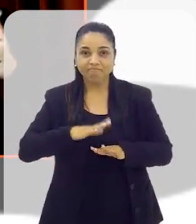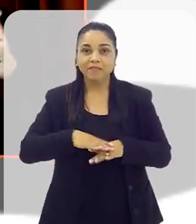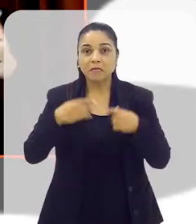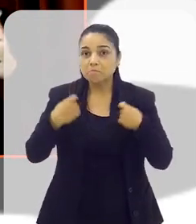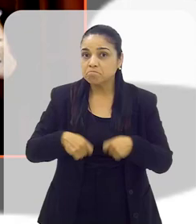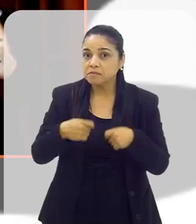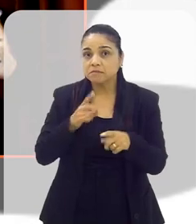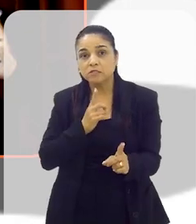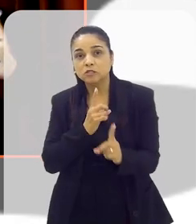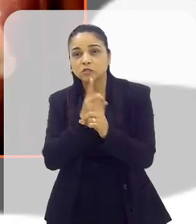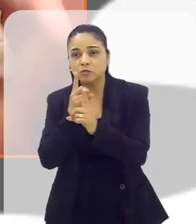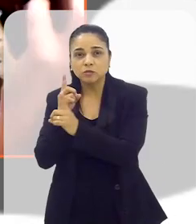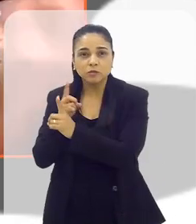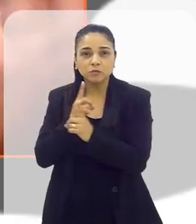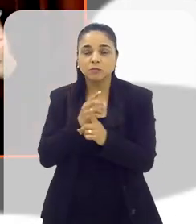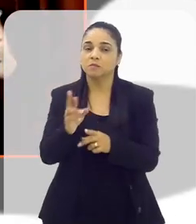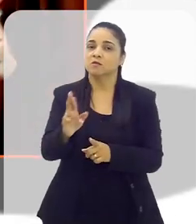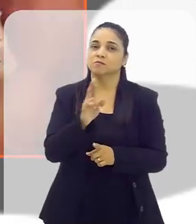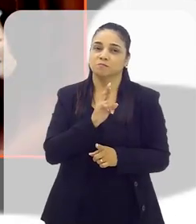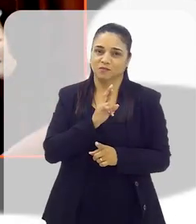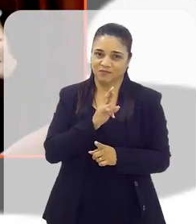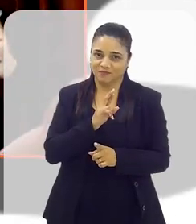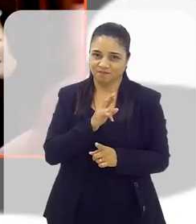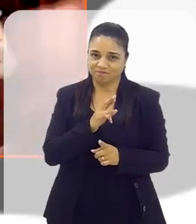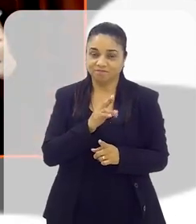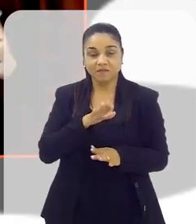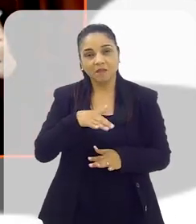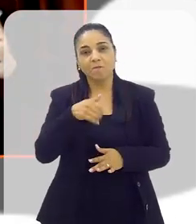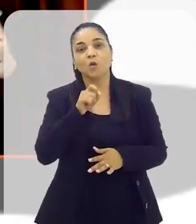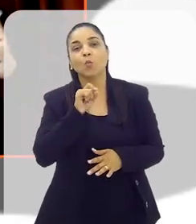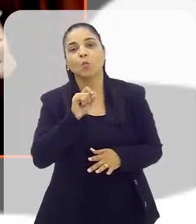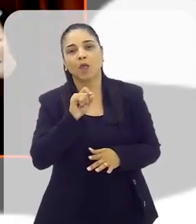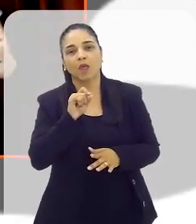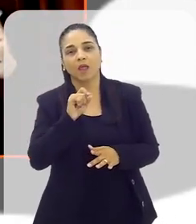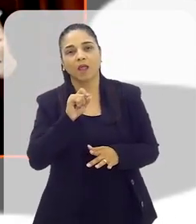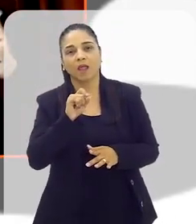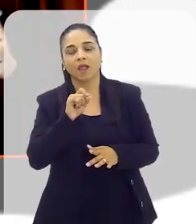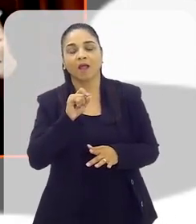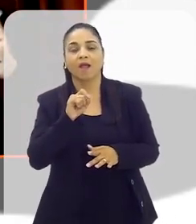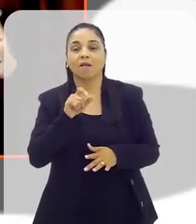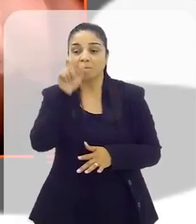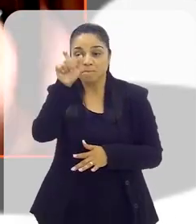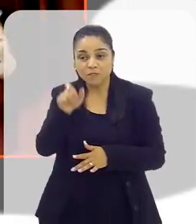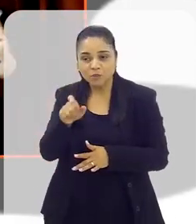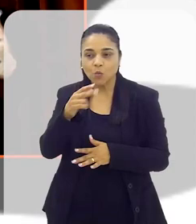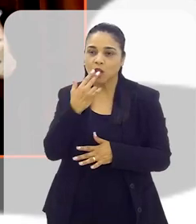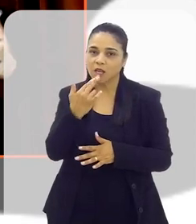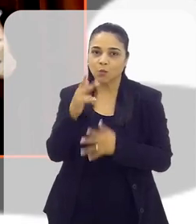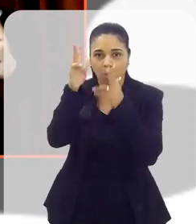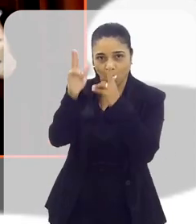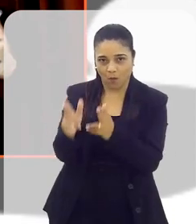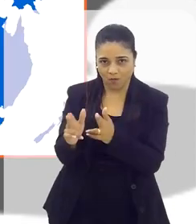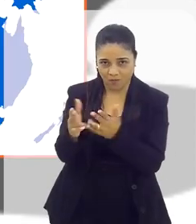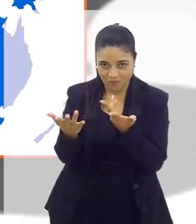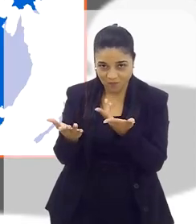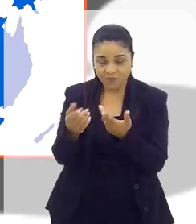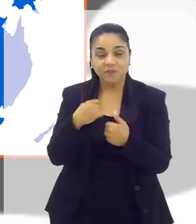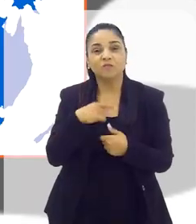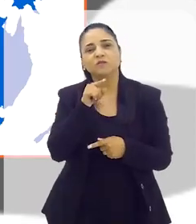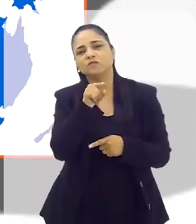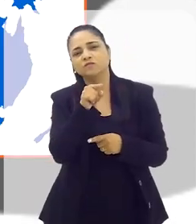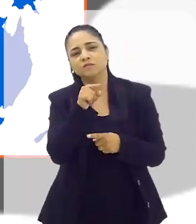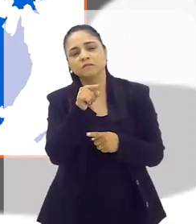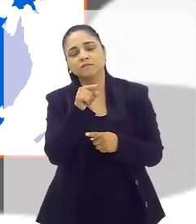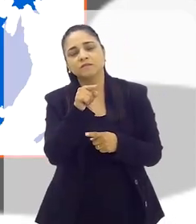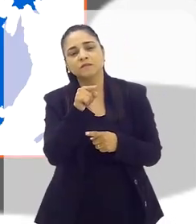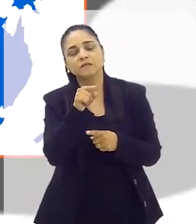própria, ele precisa encontrar, na realidade, uma resposta. E a melhor resposta para ele é de alguém que fala o nosso idioma. Quando